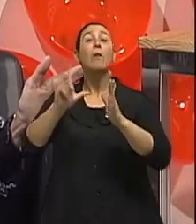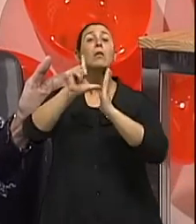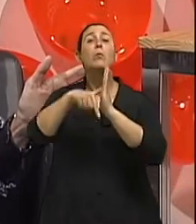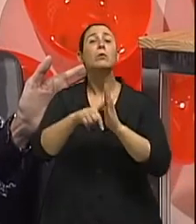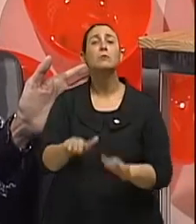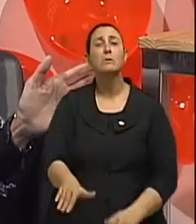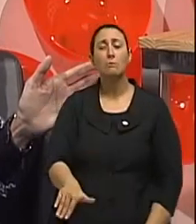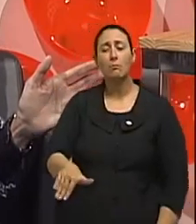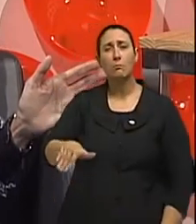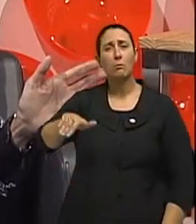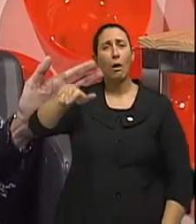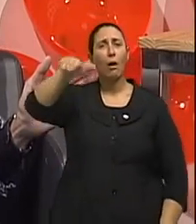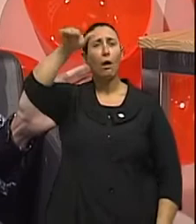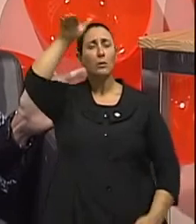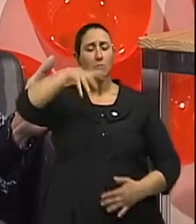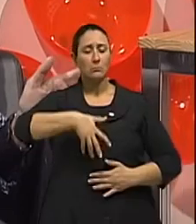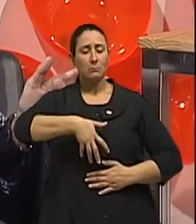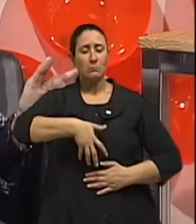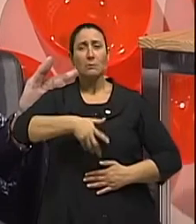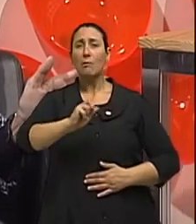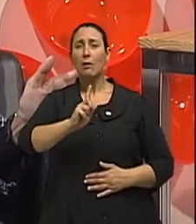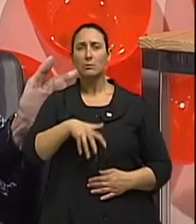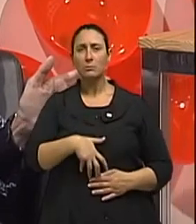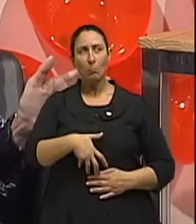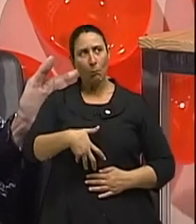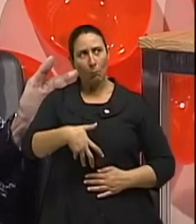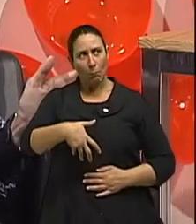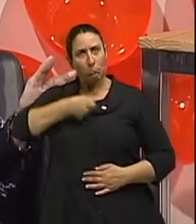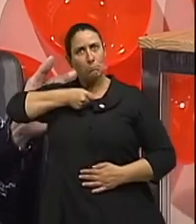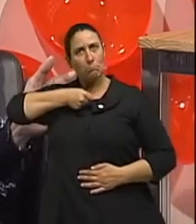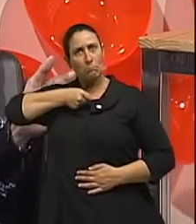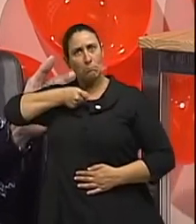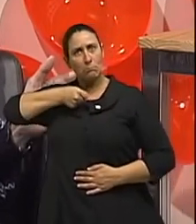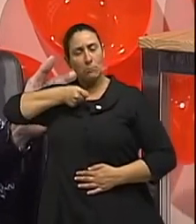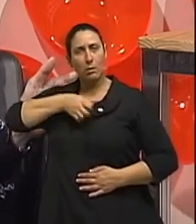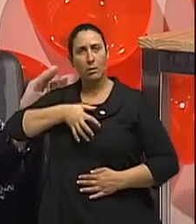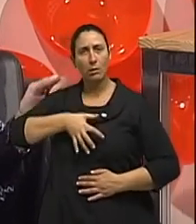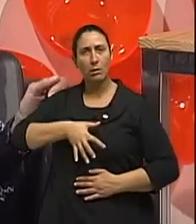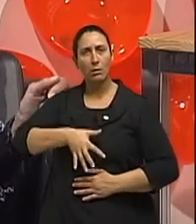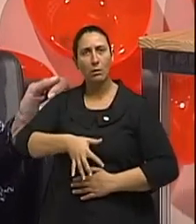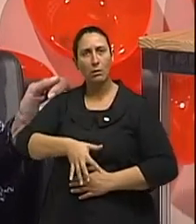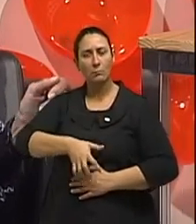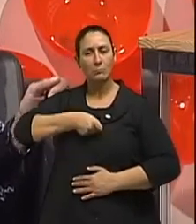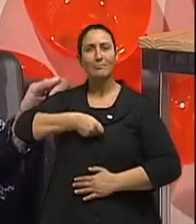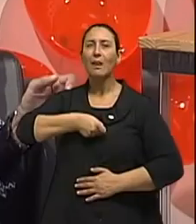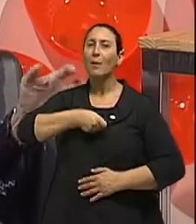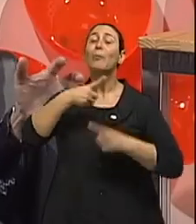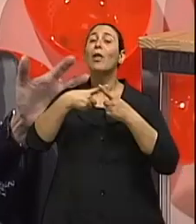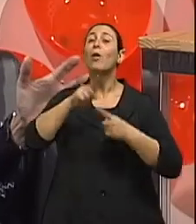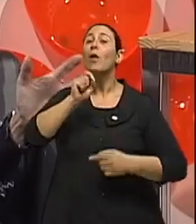essa maneira eficiente de respirar. Por quê? Justamente porque nós usamos a respiração para controlar, monitorar as nossas emoções.